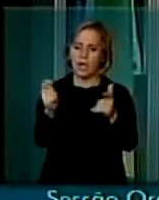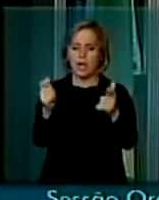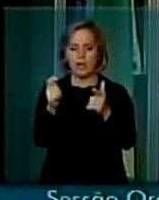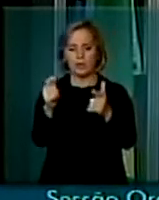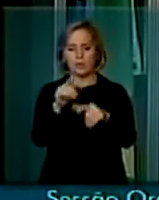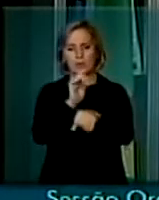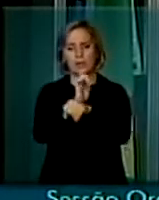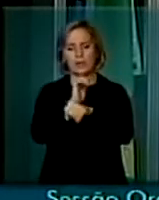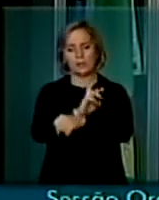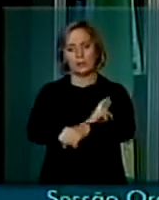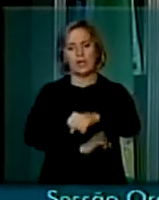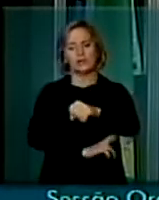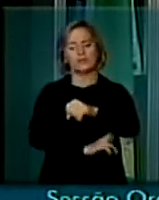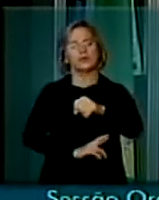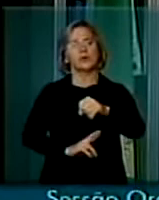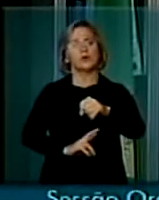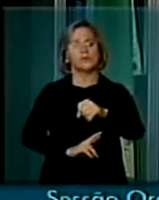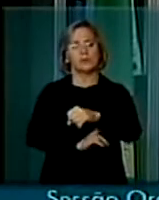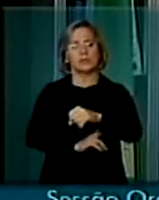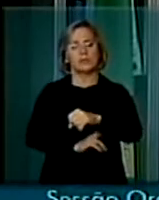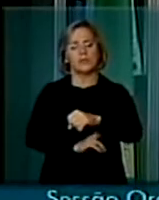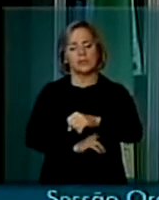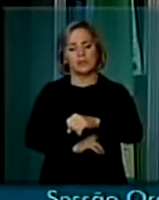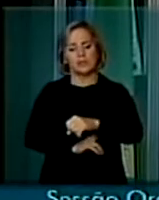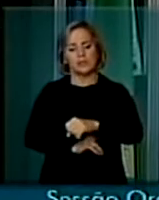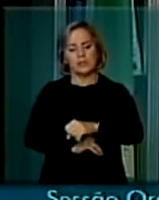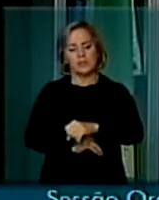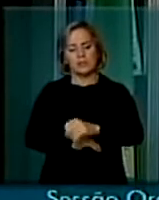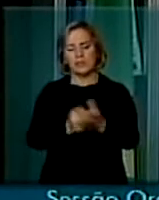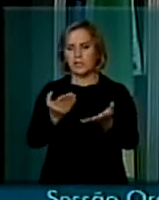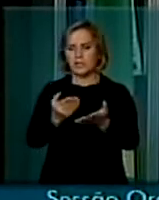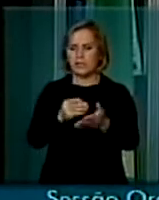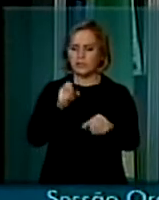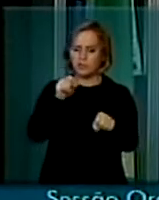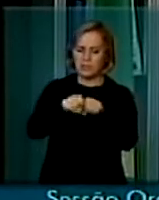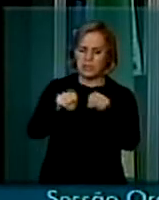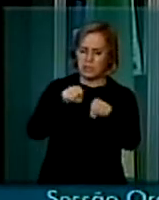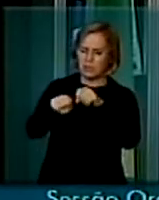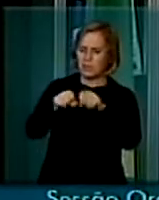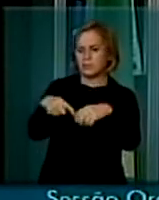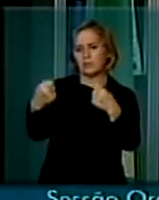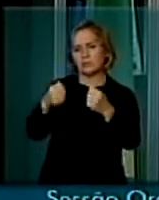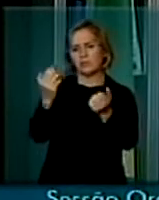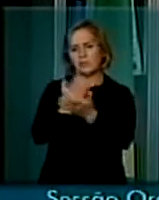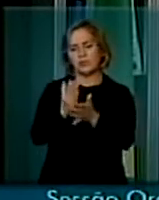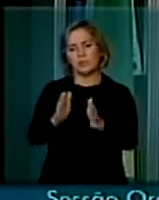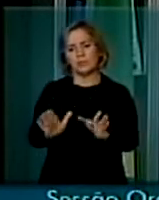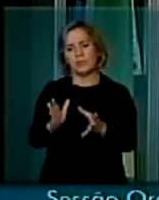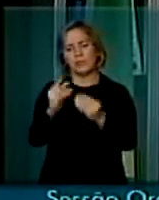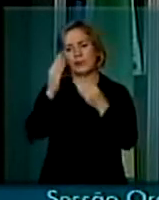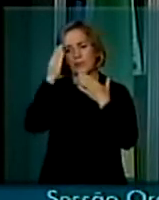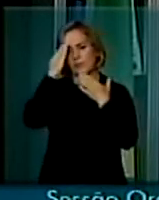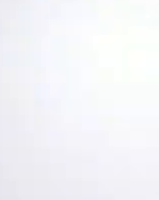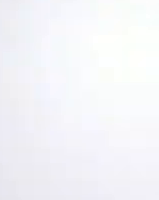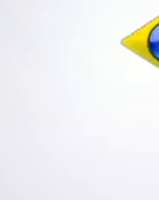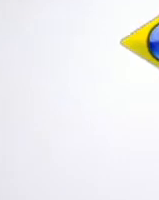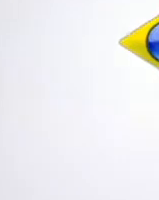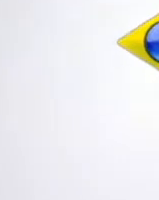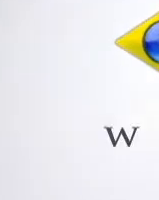ao Estado de Rondônia, que não continue com essas matanças indevidas, senhor presidente. Muito obrigado pela oportunidade.